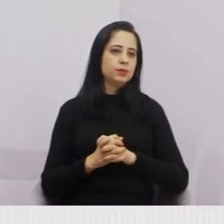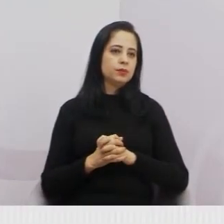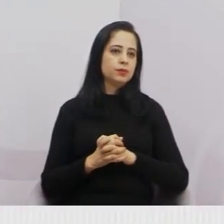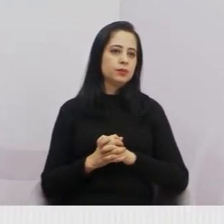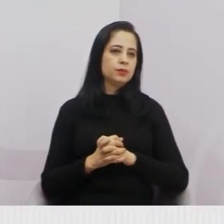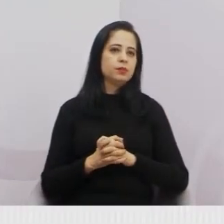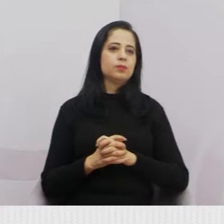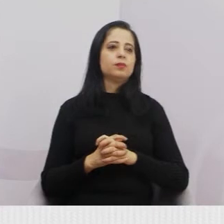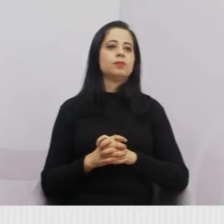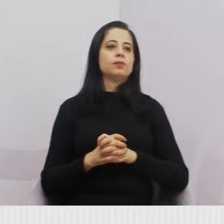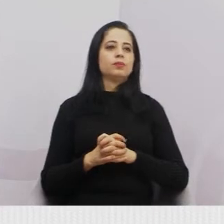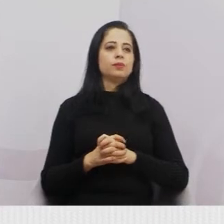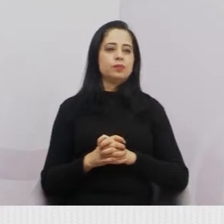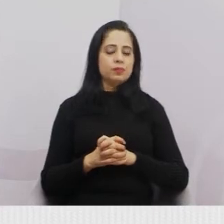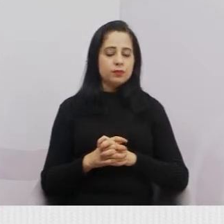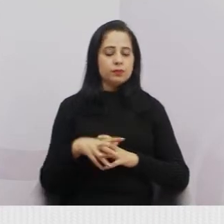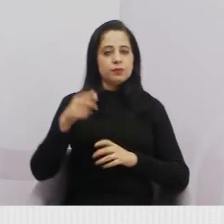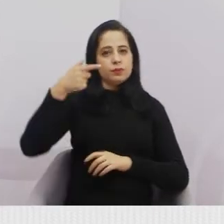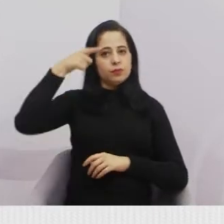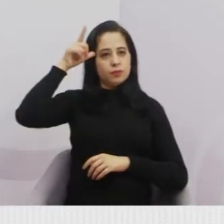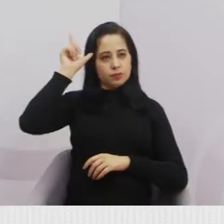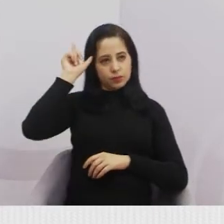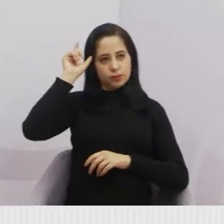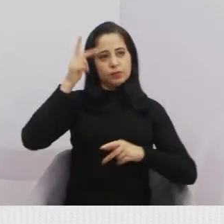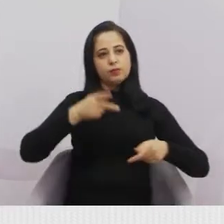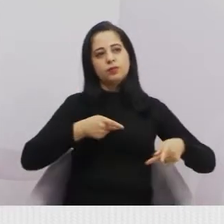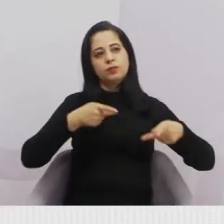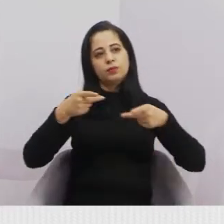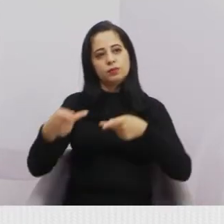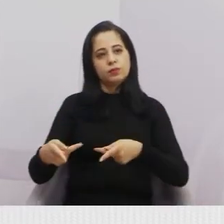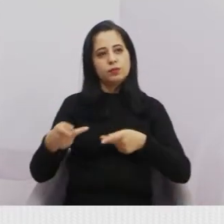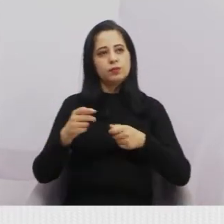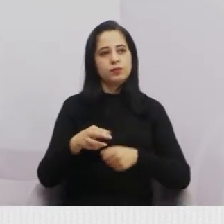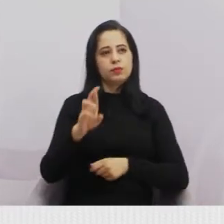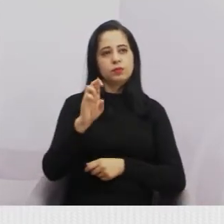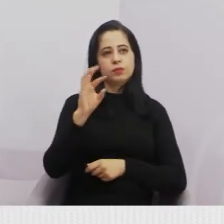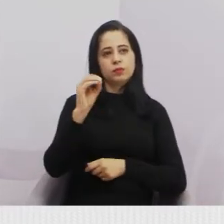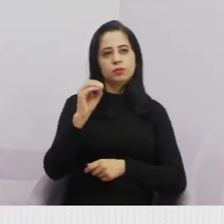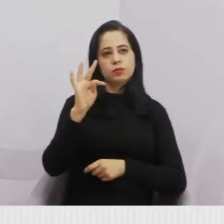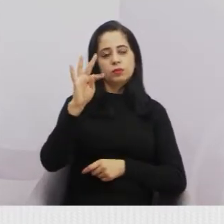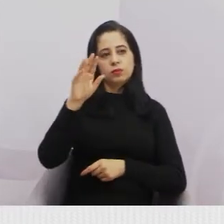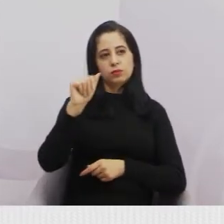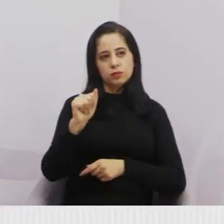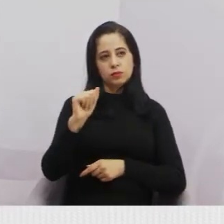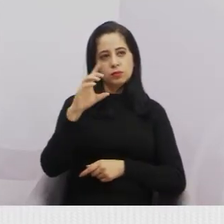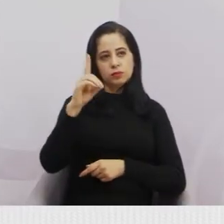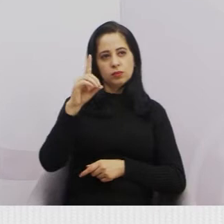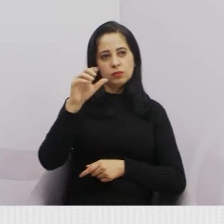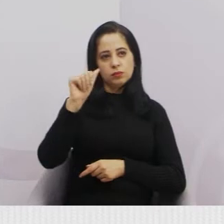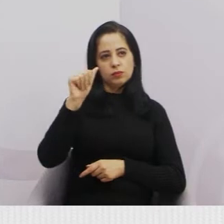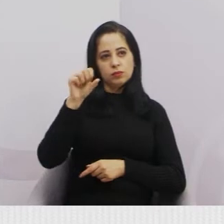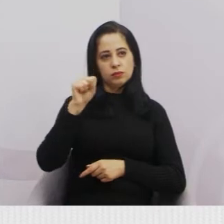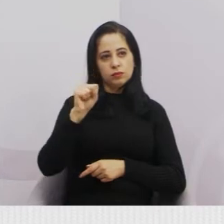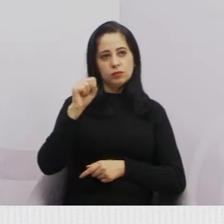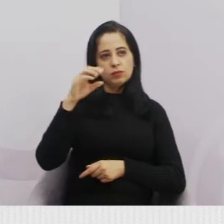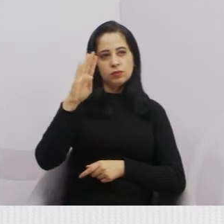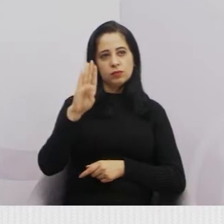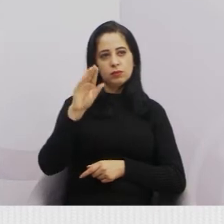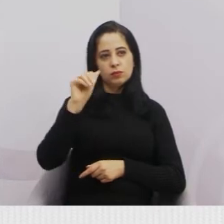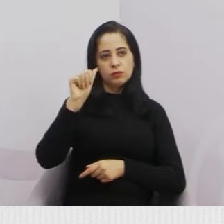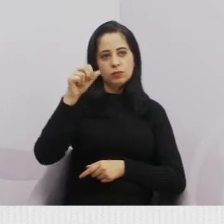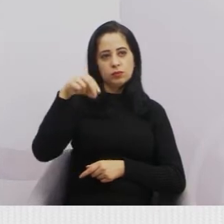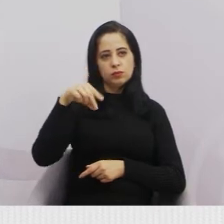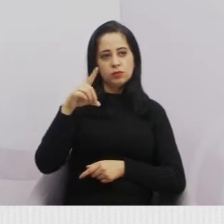Nós tivemos, ontem, visitando a sede da Rota das